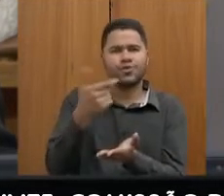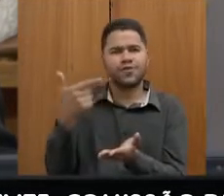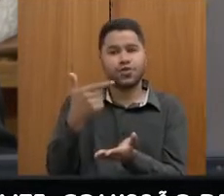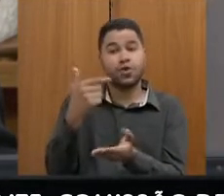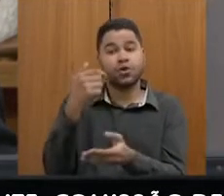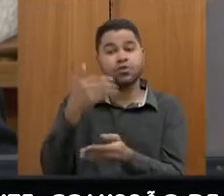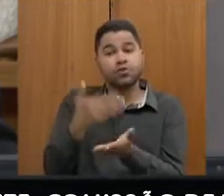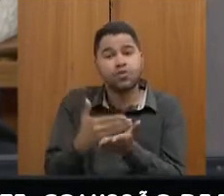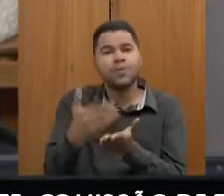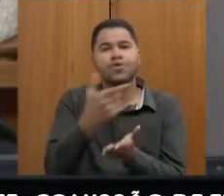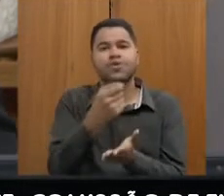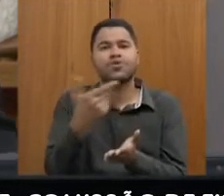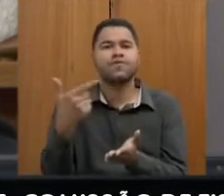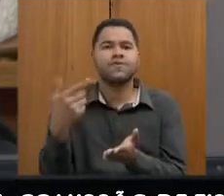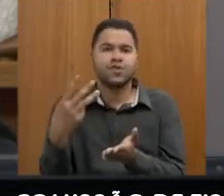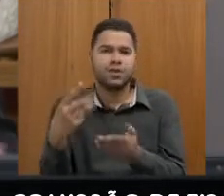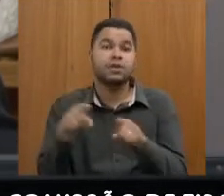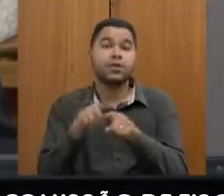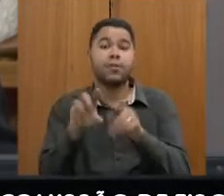isso para remédios, enfim,